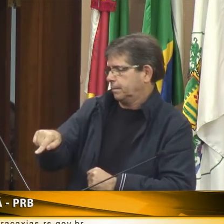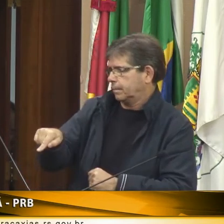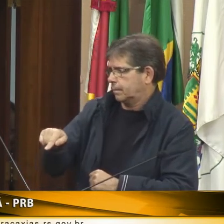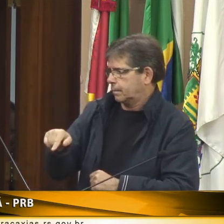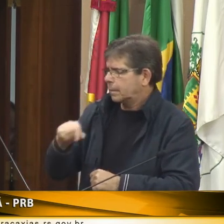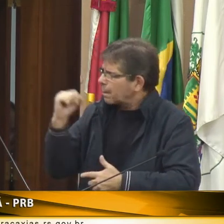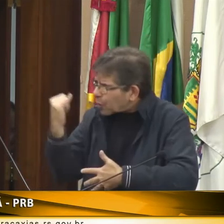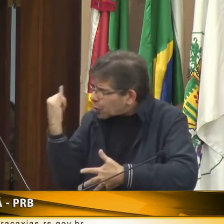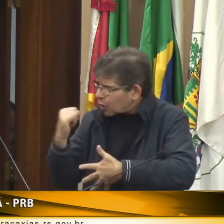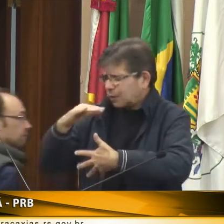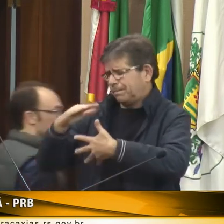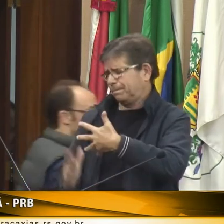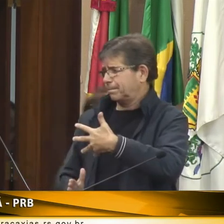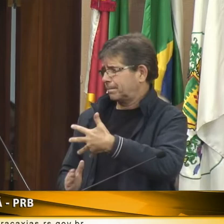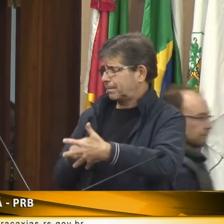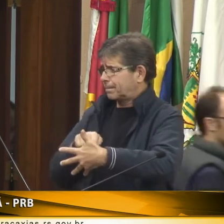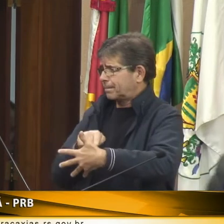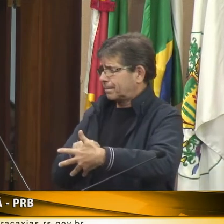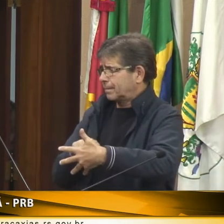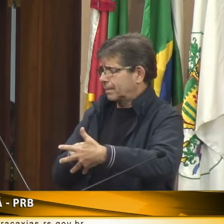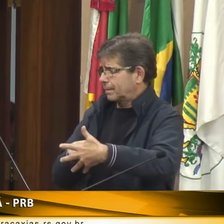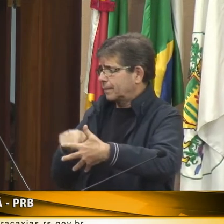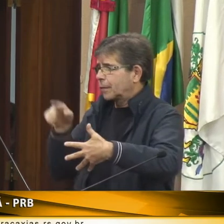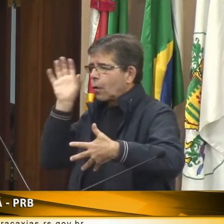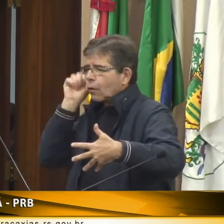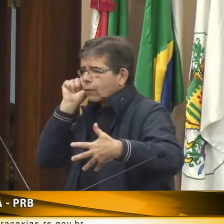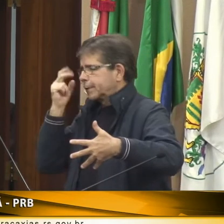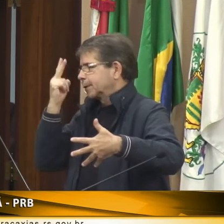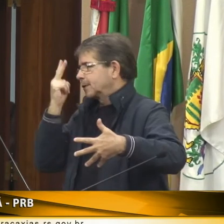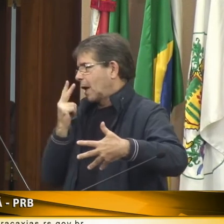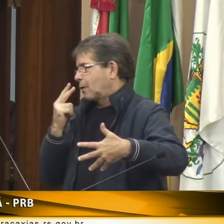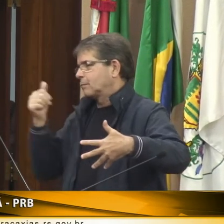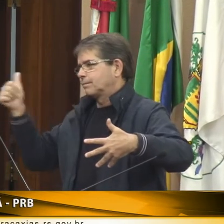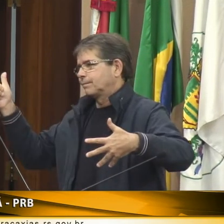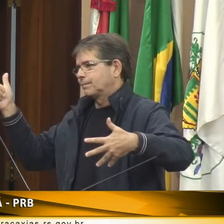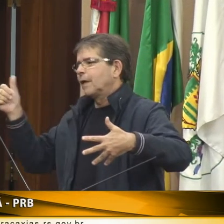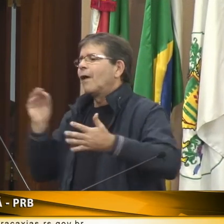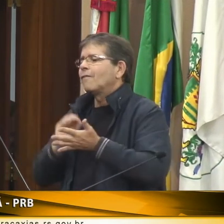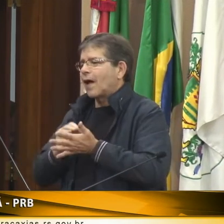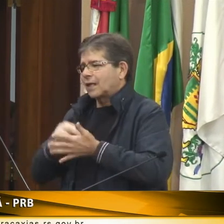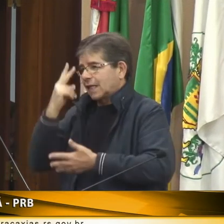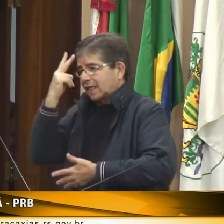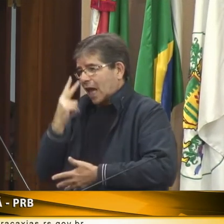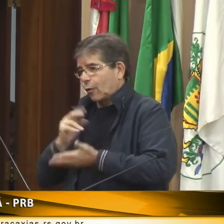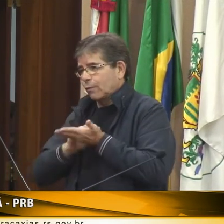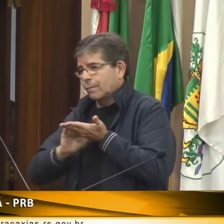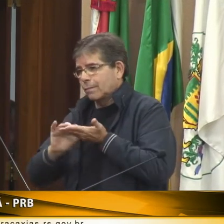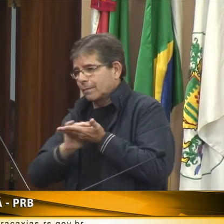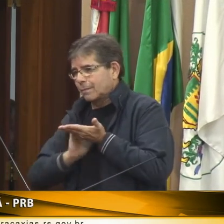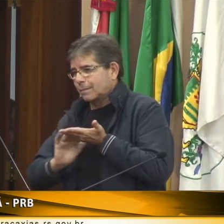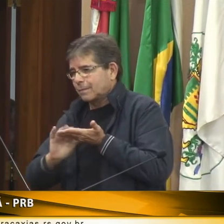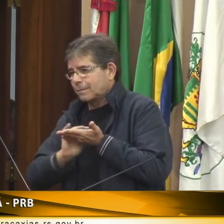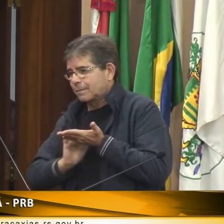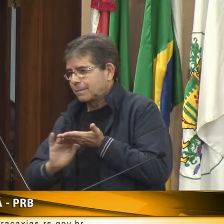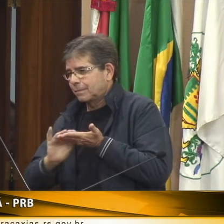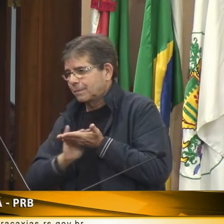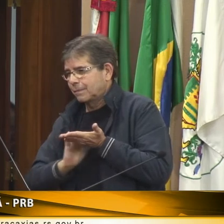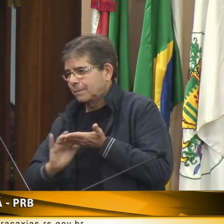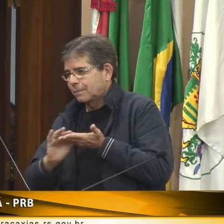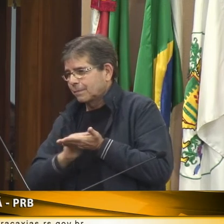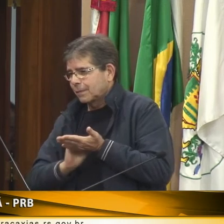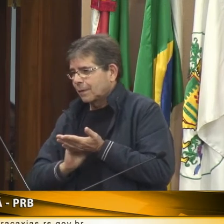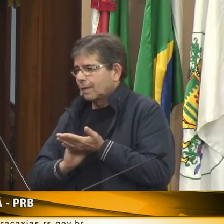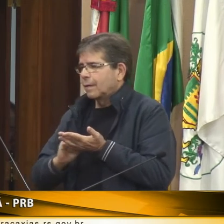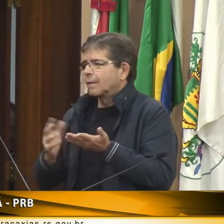sinais também é importante ali dentro. É importante a Libras. Porque o ouvinte, o cego, ele tem acessibilidade,